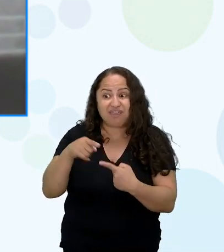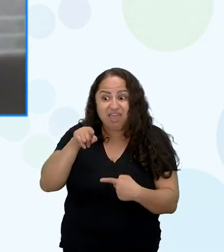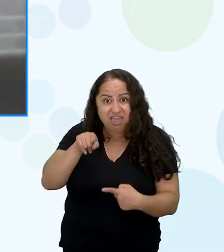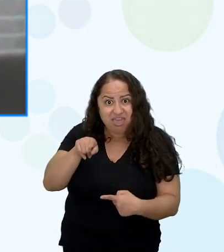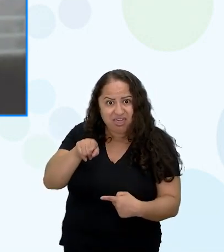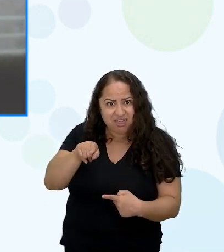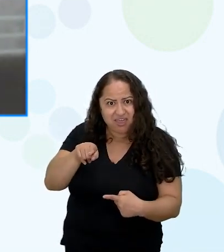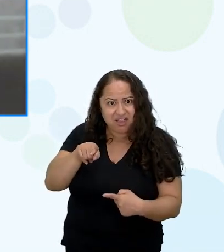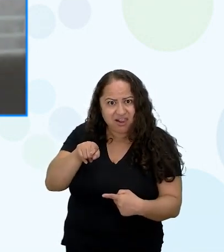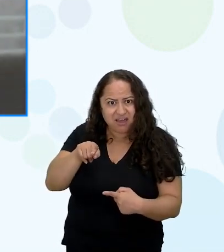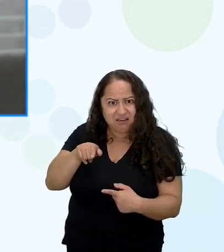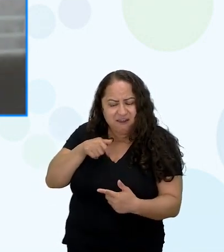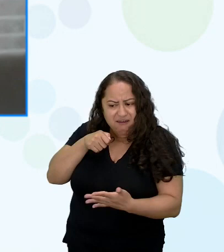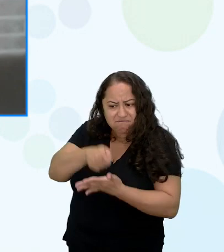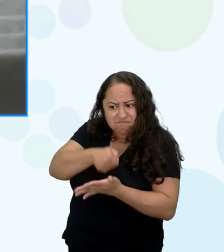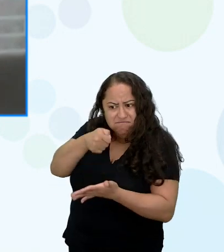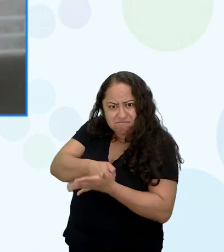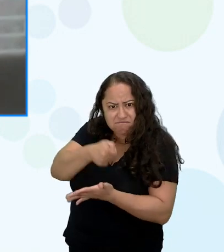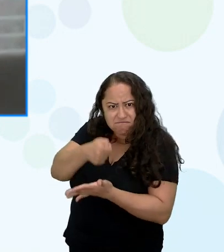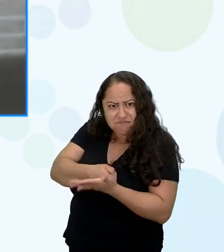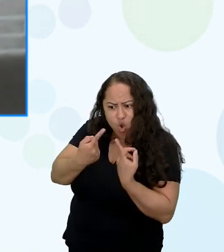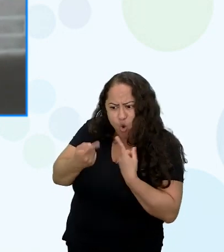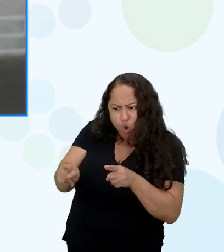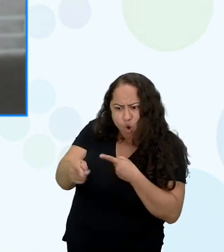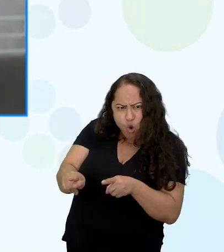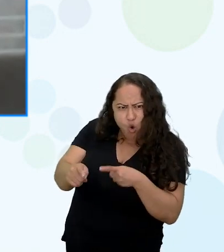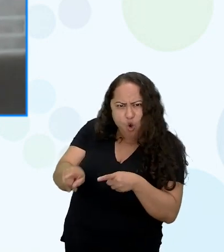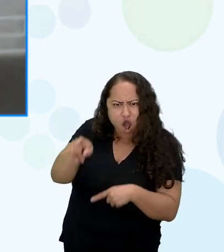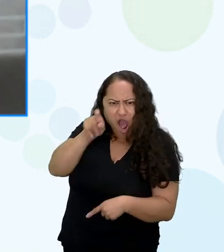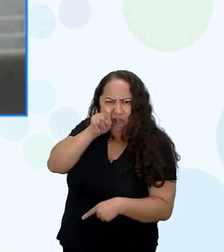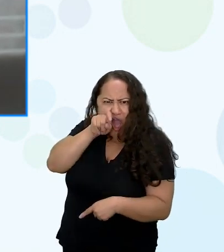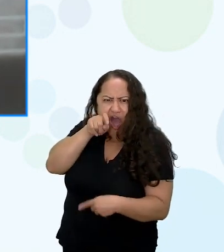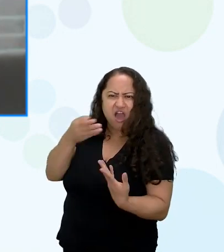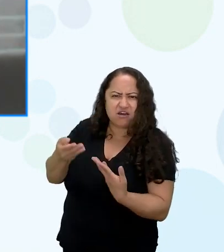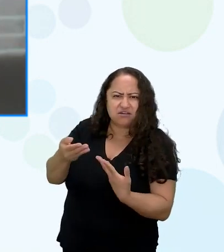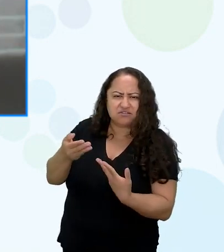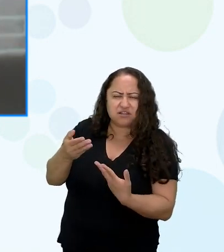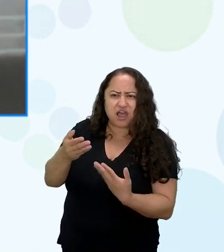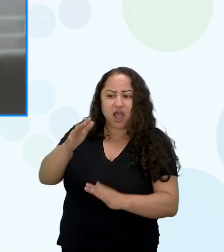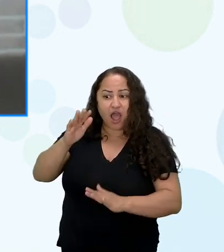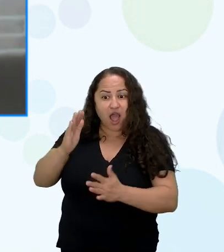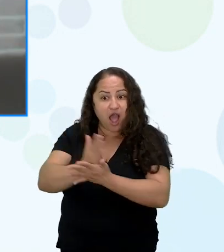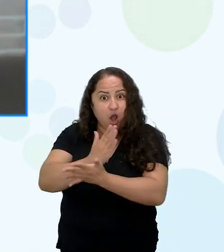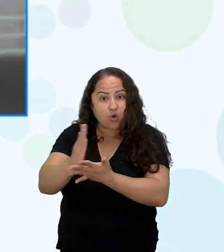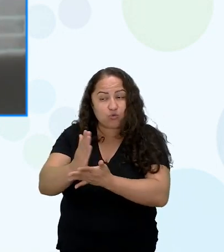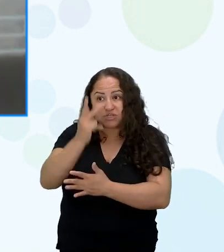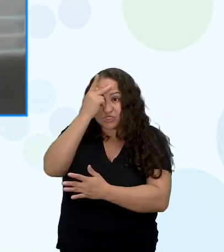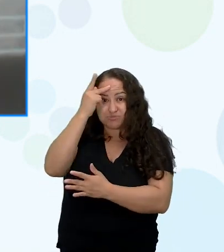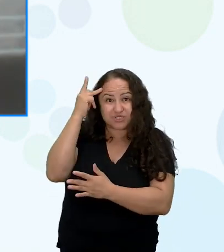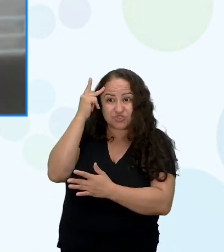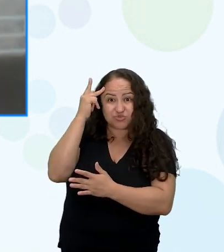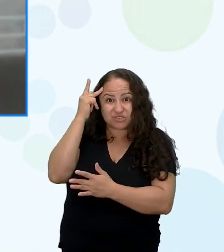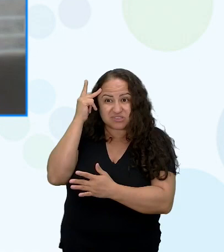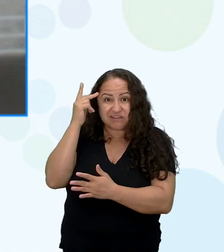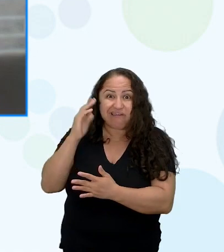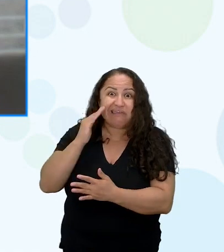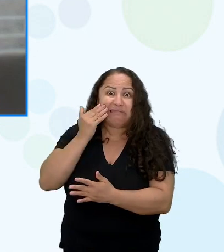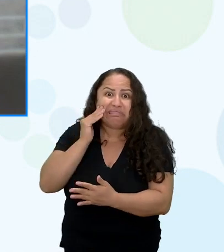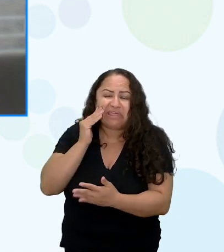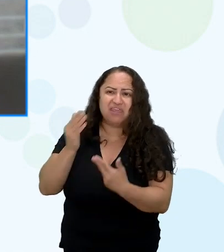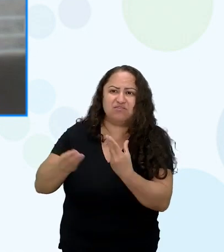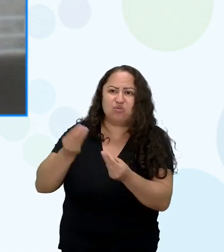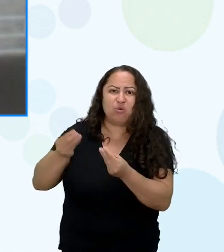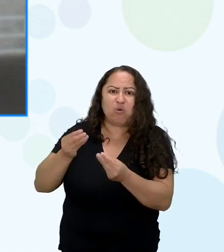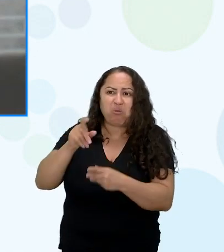e acusada de bruxaria no mau sentido, que algumas pessoas interpretam a palavra bruxa e ela vai falando isso ao longo do livro,